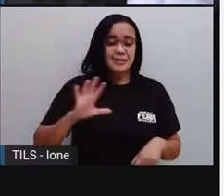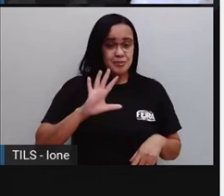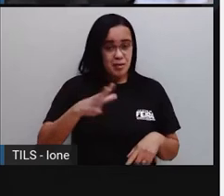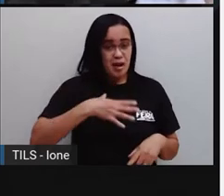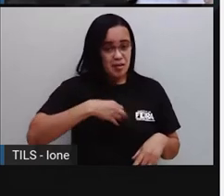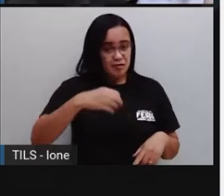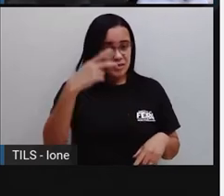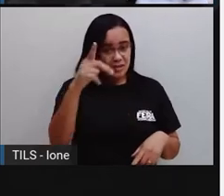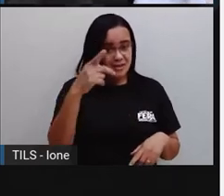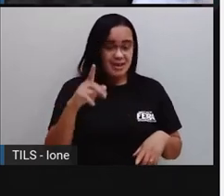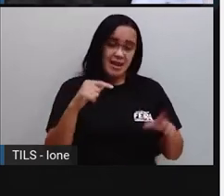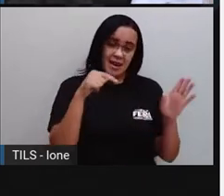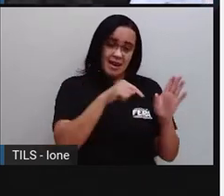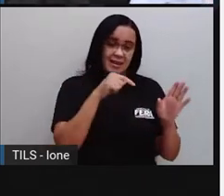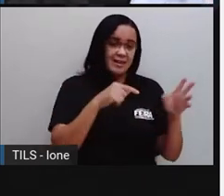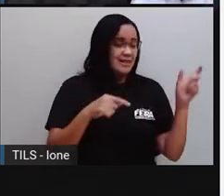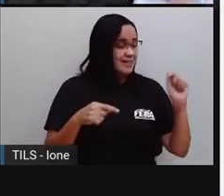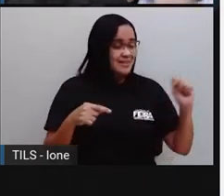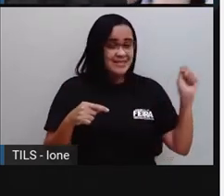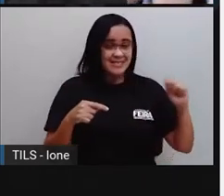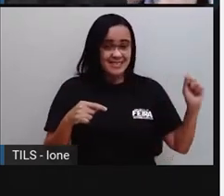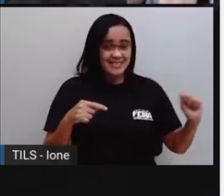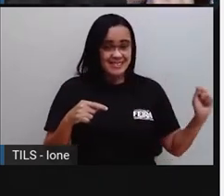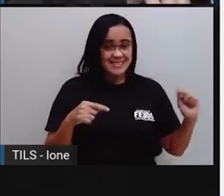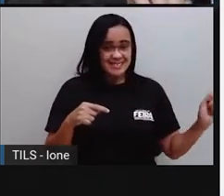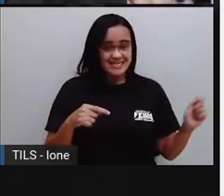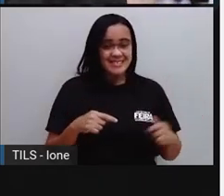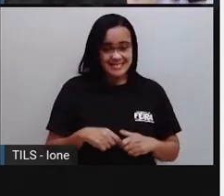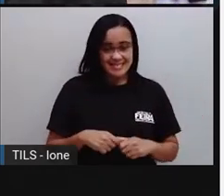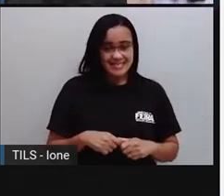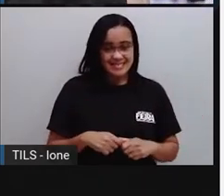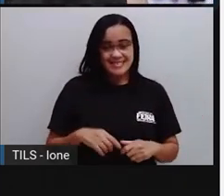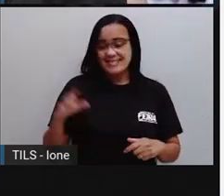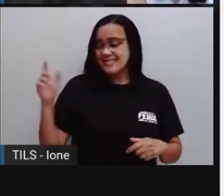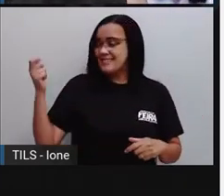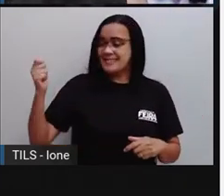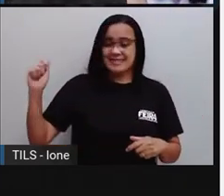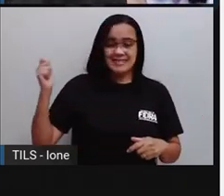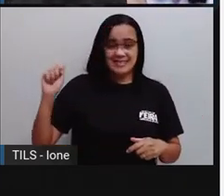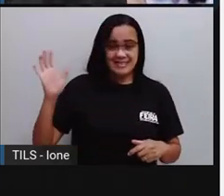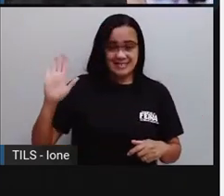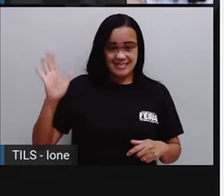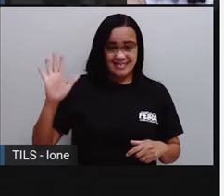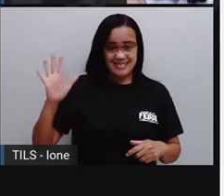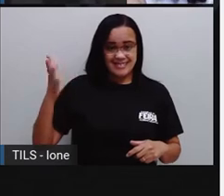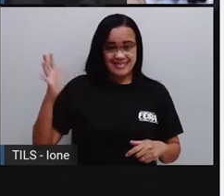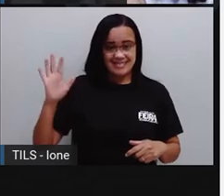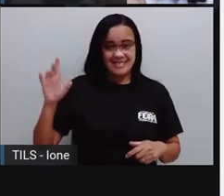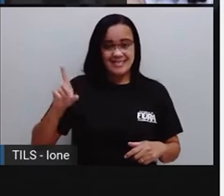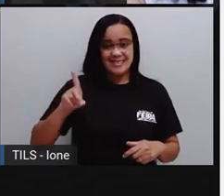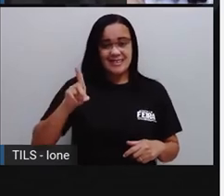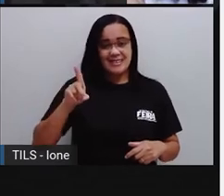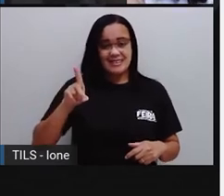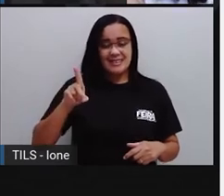mão esquerda. Quem escreve com a mão direita é chamado, ó, de